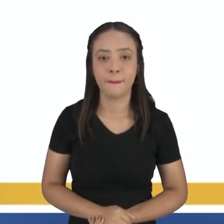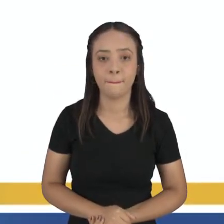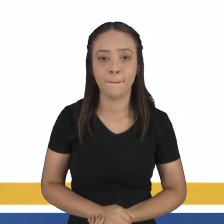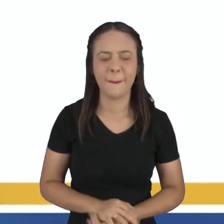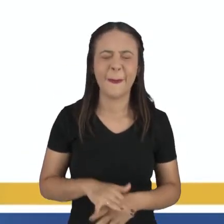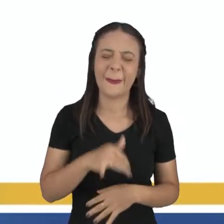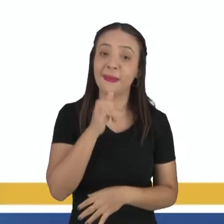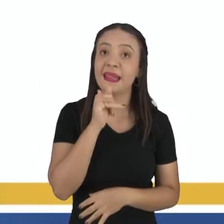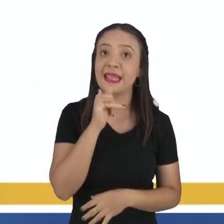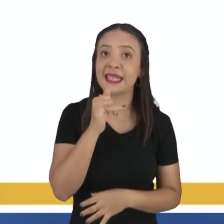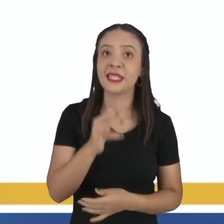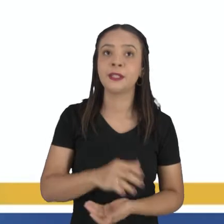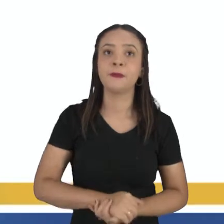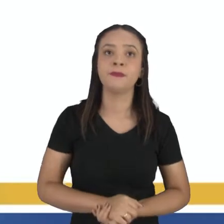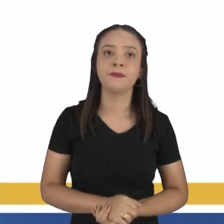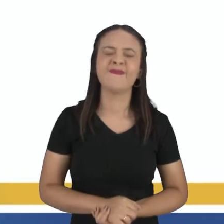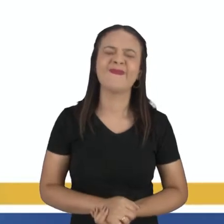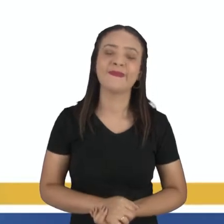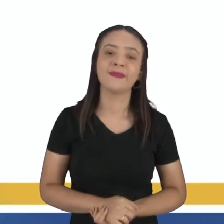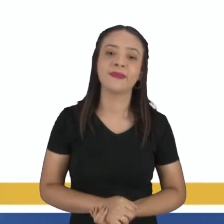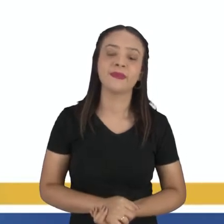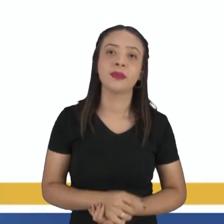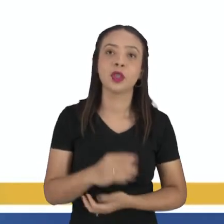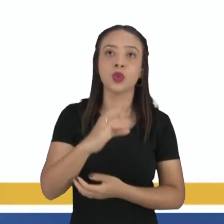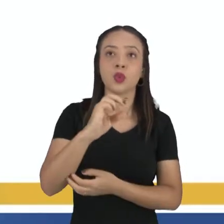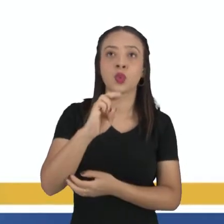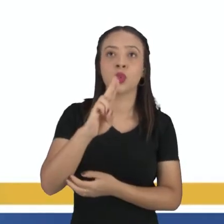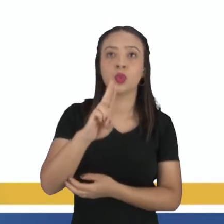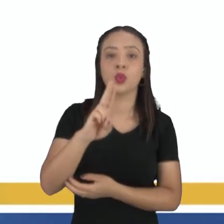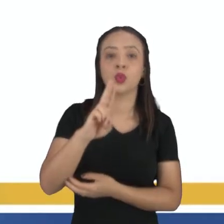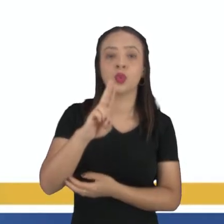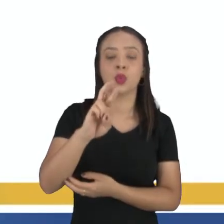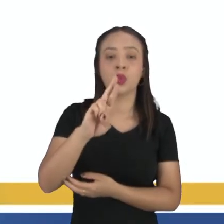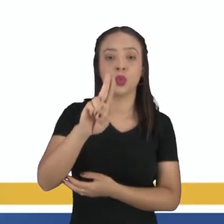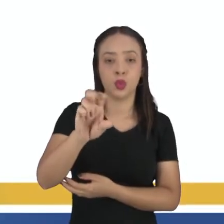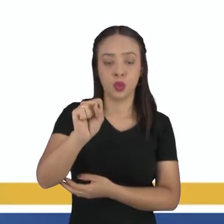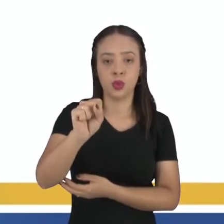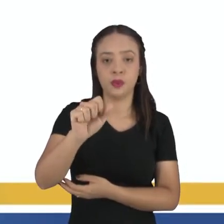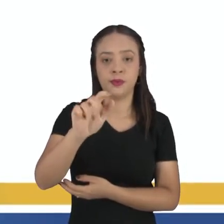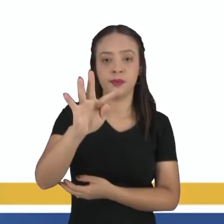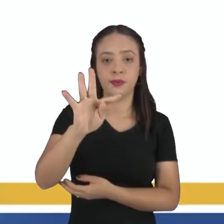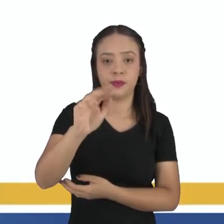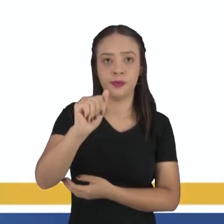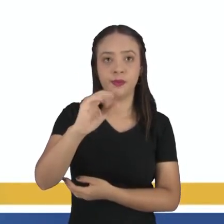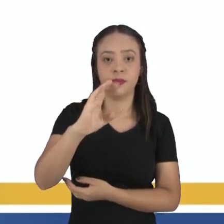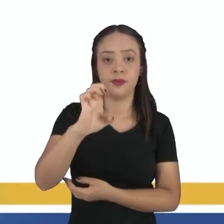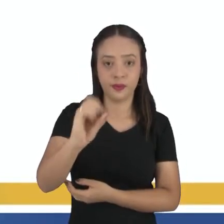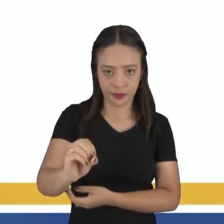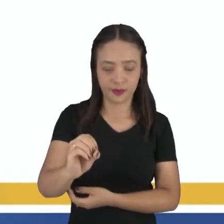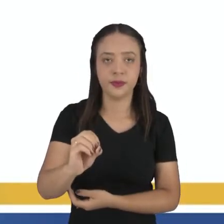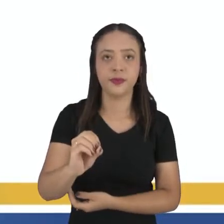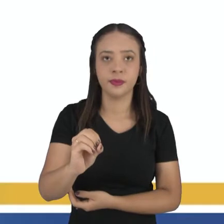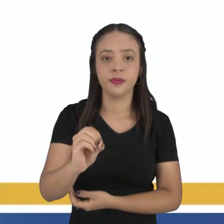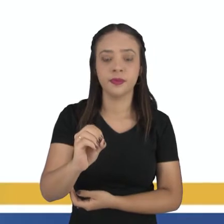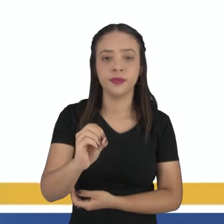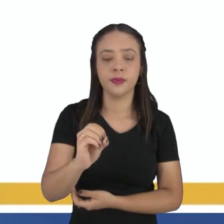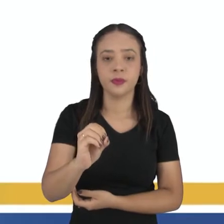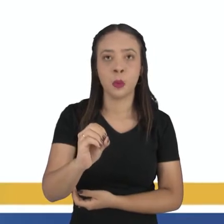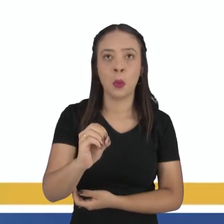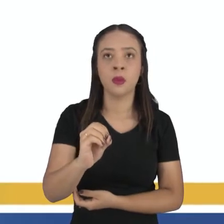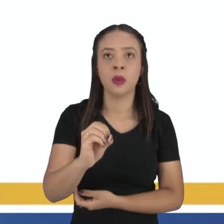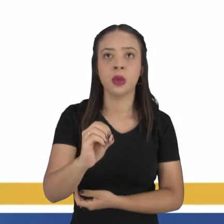Ali como exemplo, a gente tem ali um crustáceo. Se você nunca viu a imagem de um crustáceo sendo